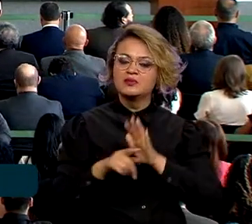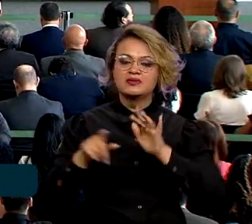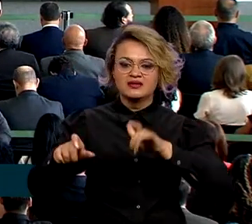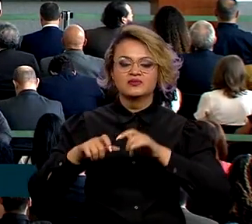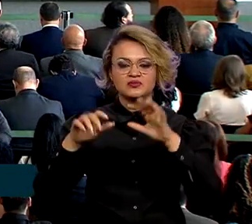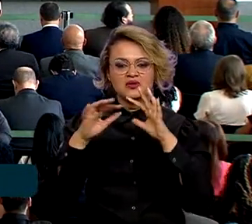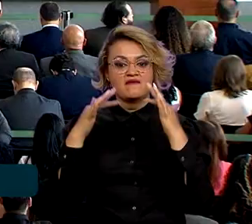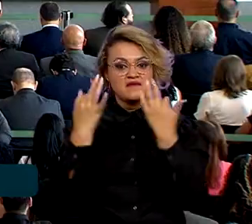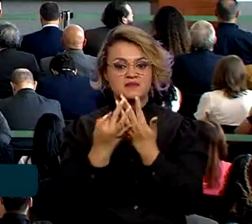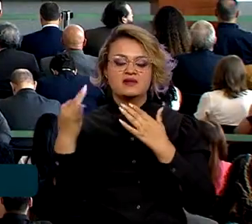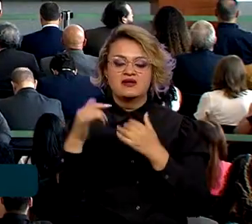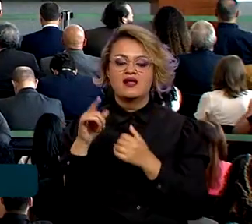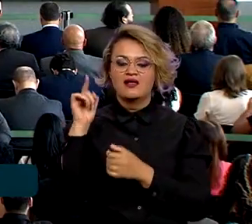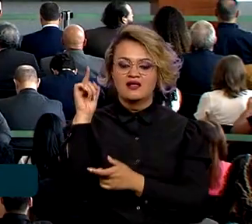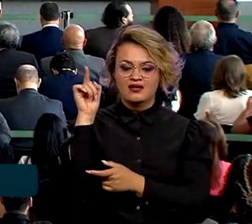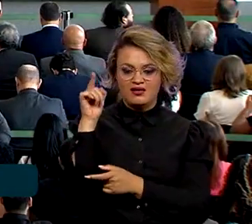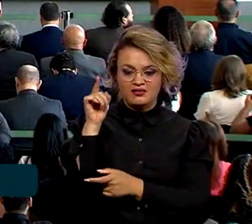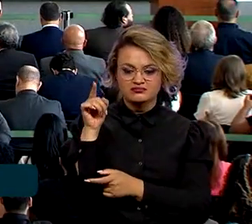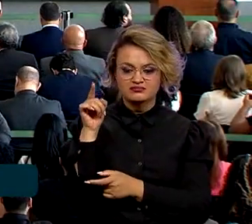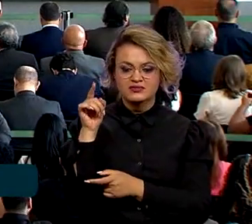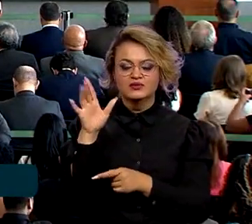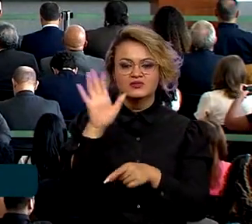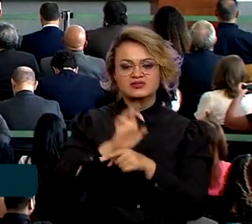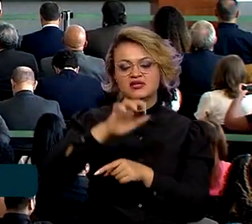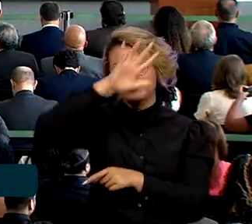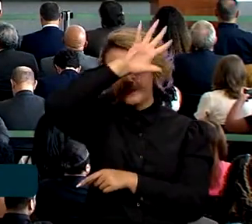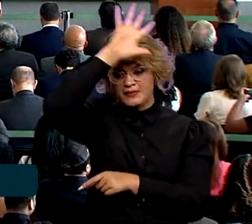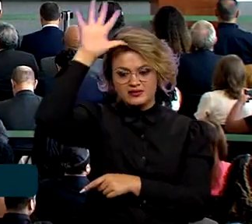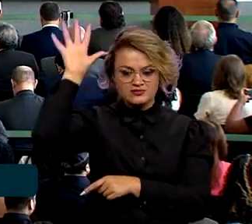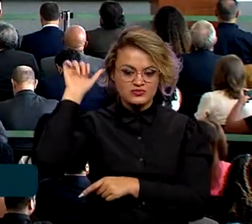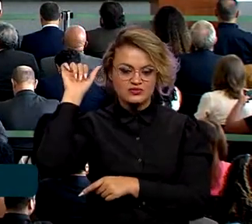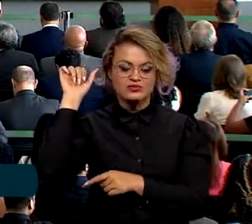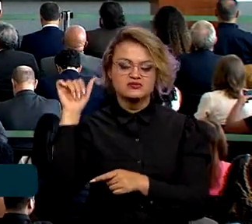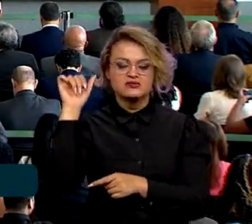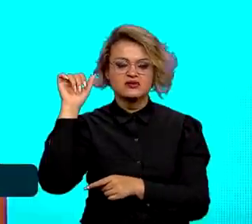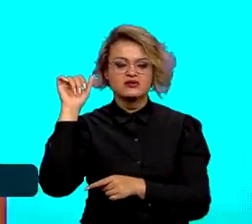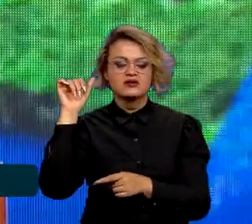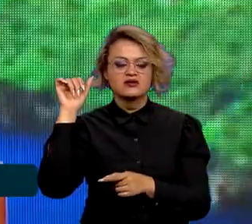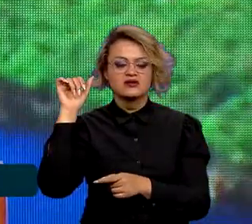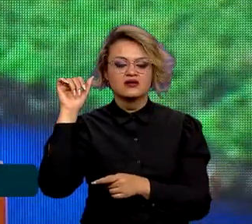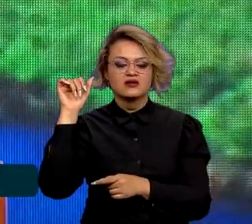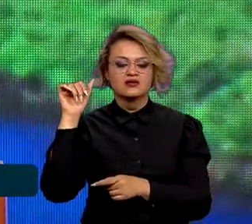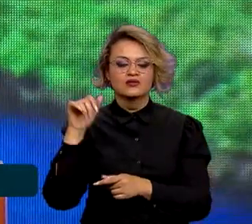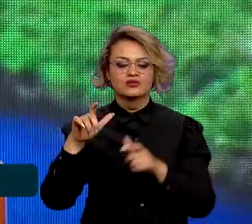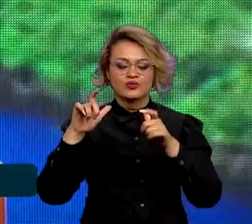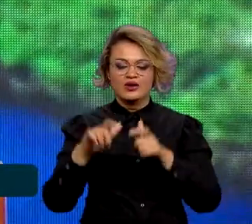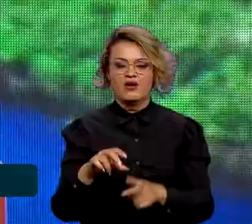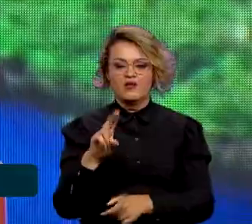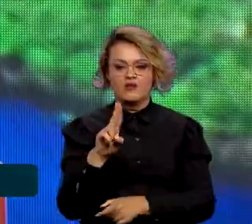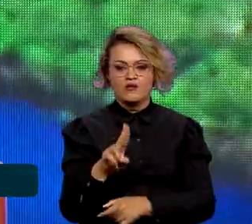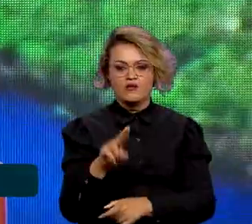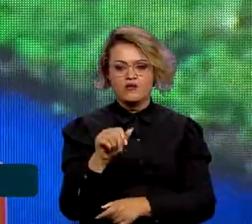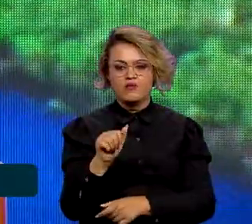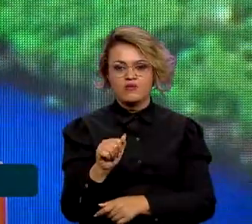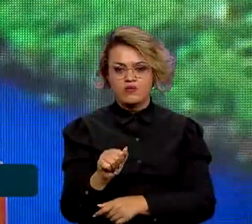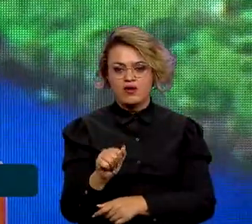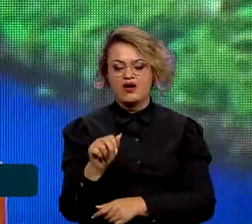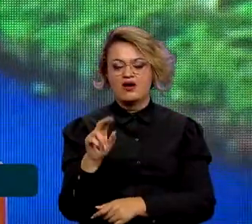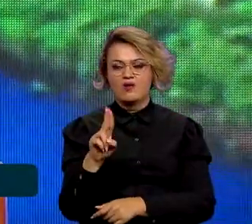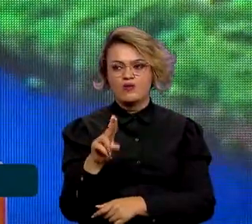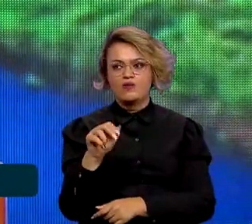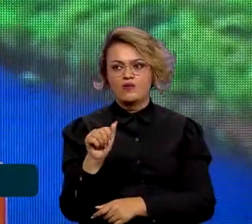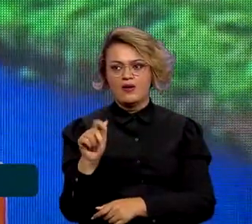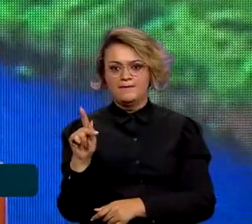em São Gabriel da Cachoeira, Amazonas, na Gleba, UAU-PES. E